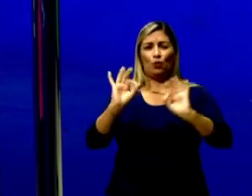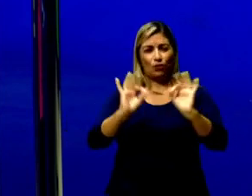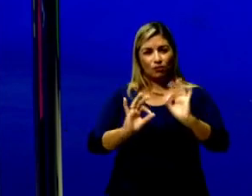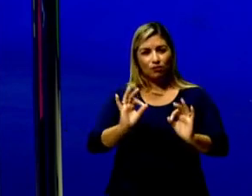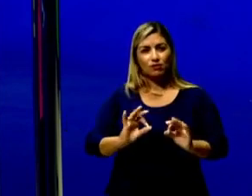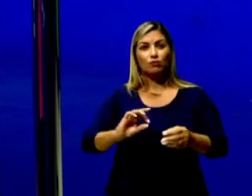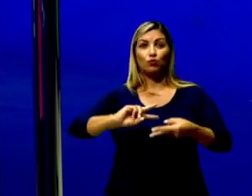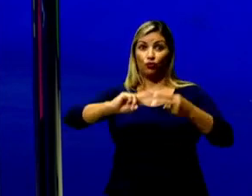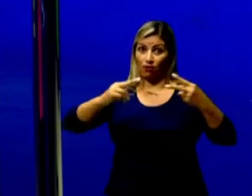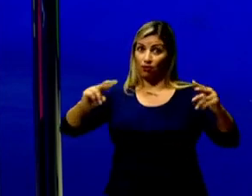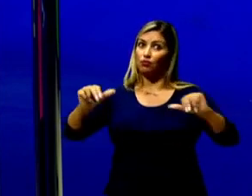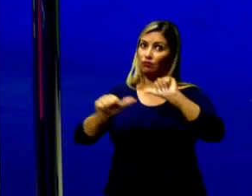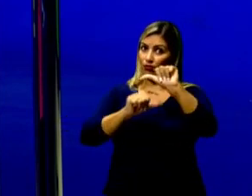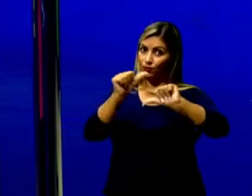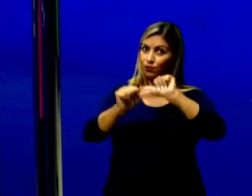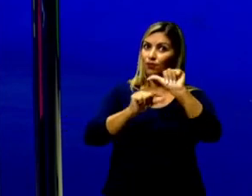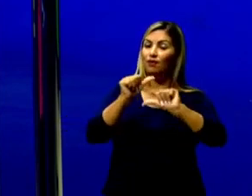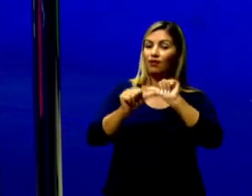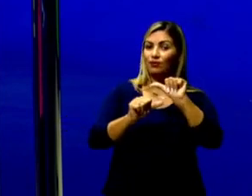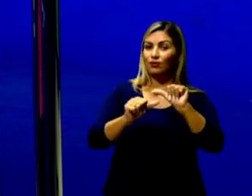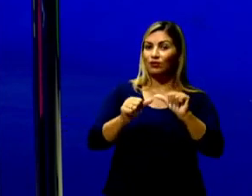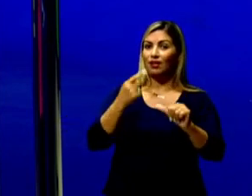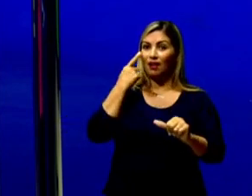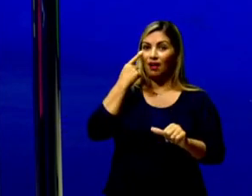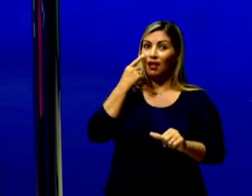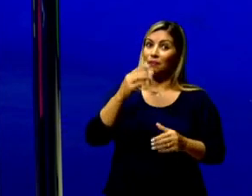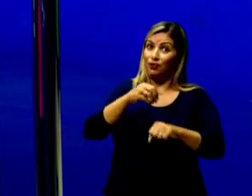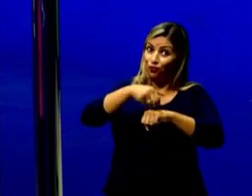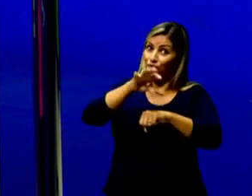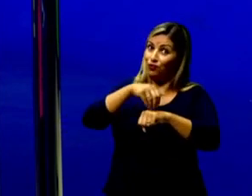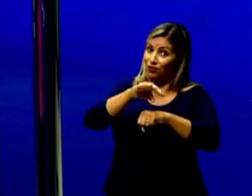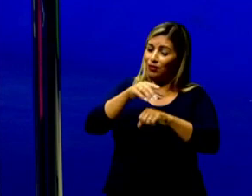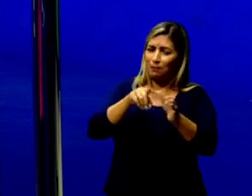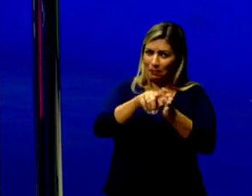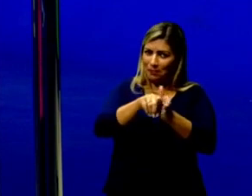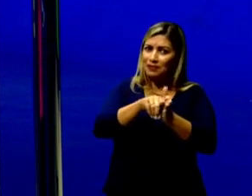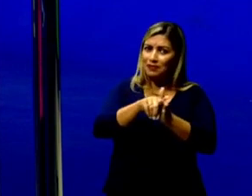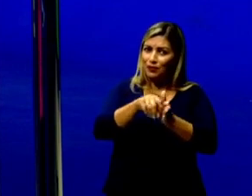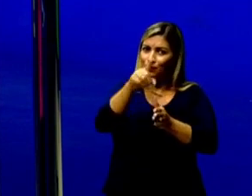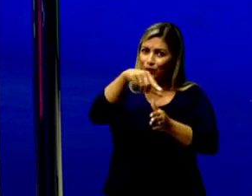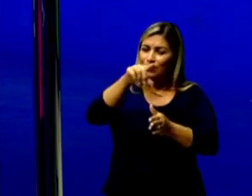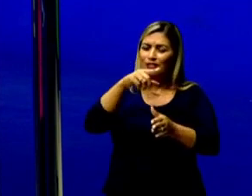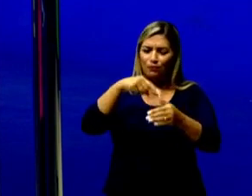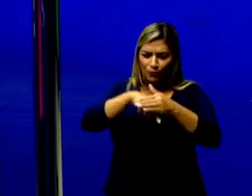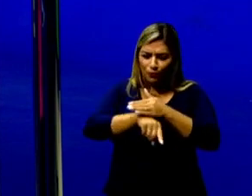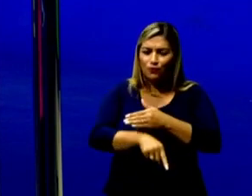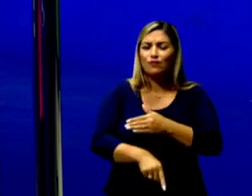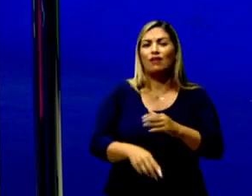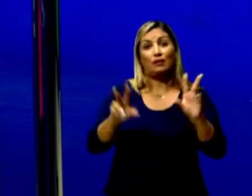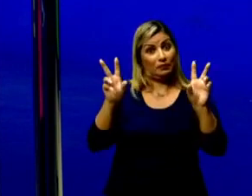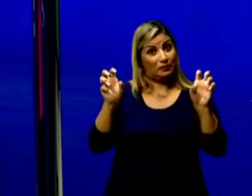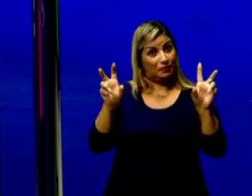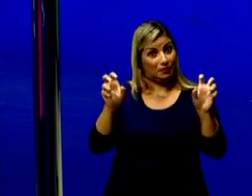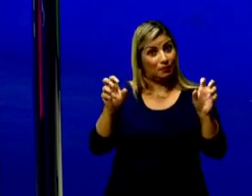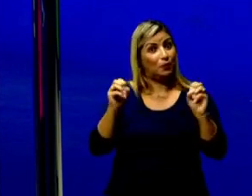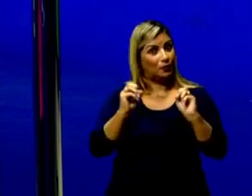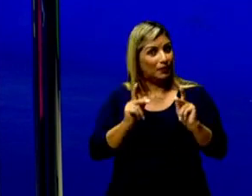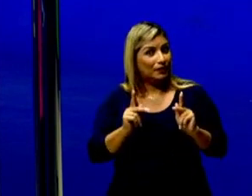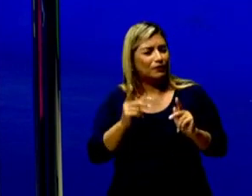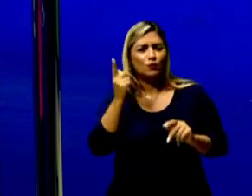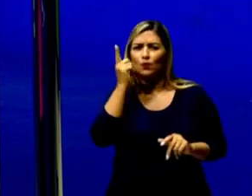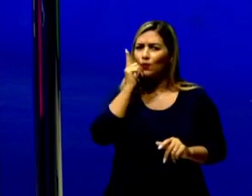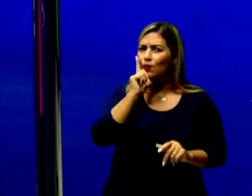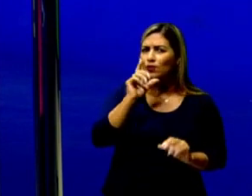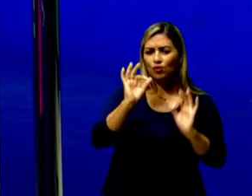geneticamente modificados. Inclusive, fica aí a minha dica de pesquisa para aprofundamento sobre o tema, tá? Para você